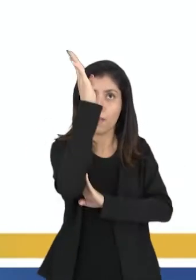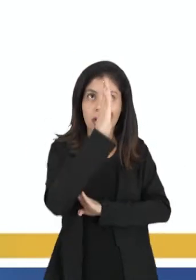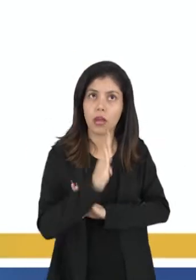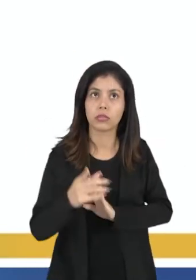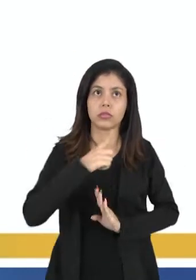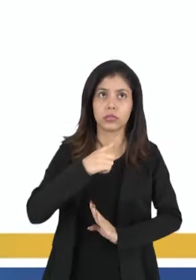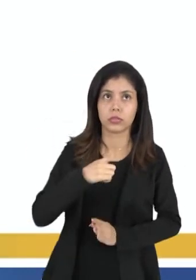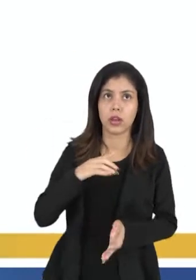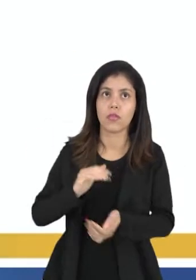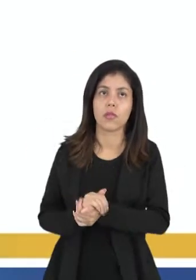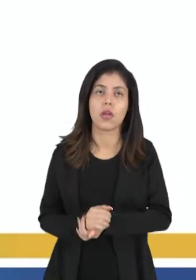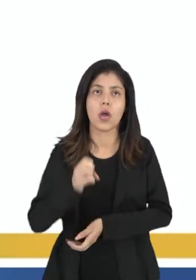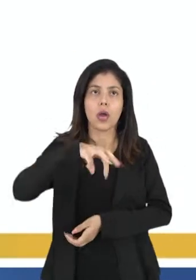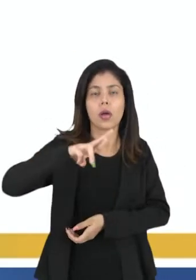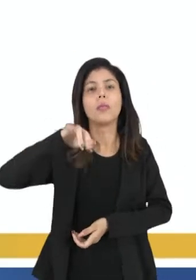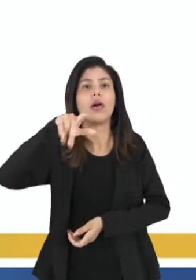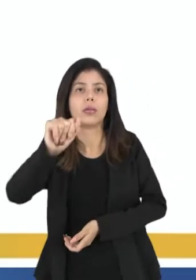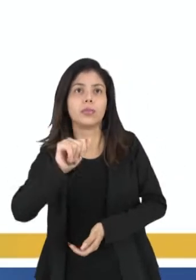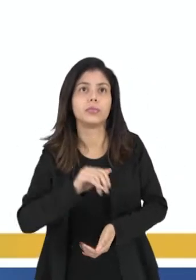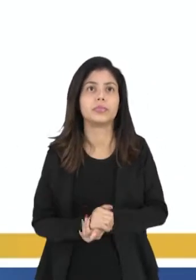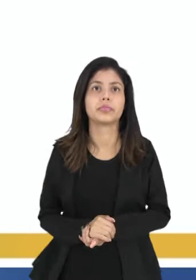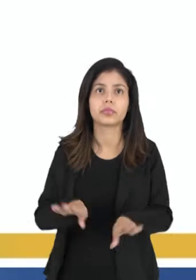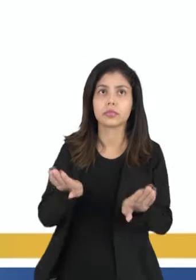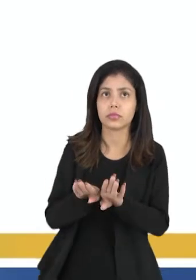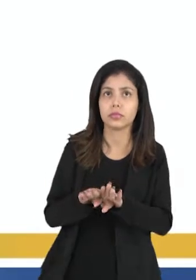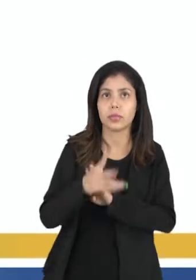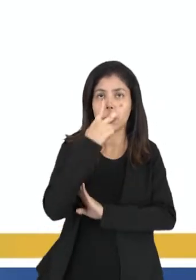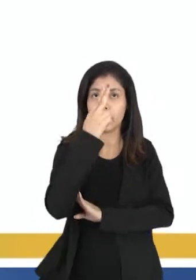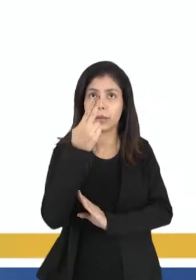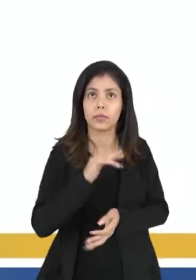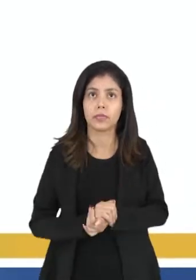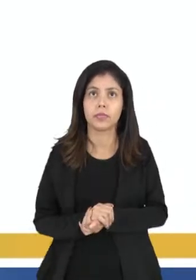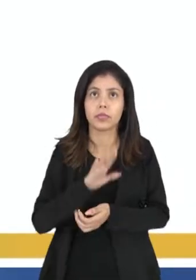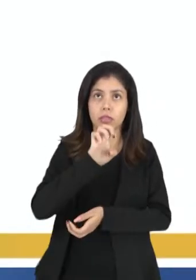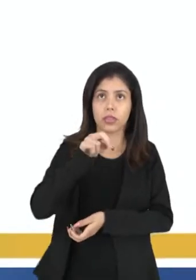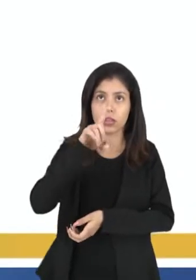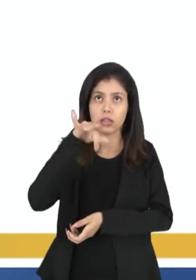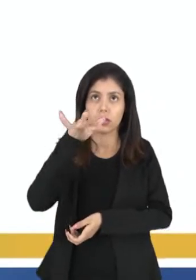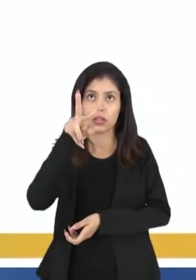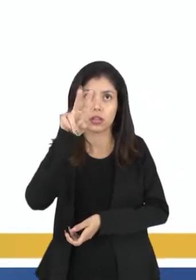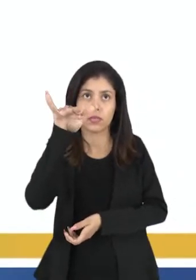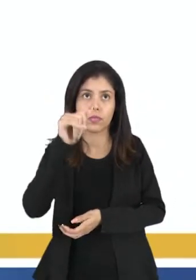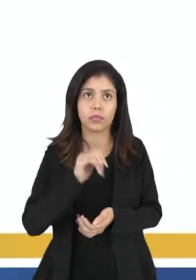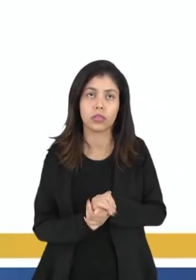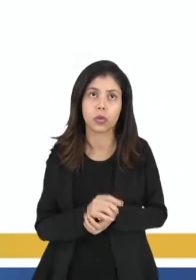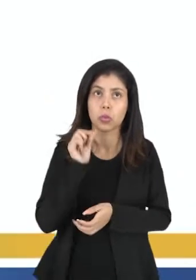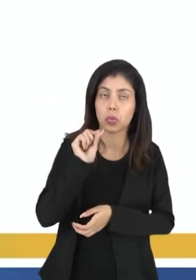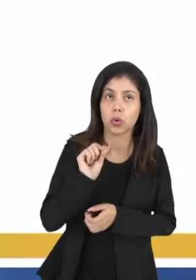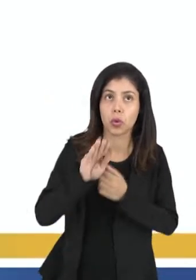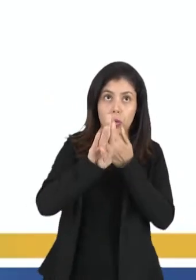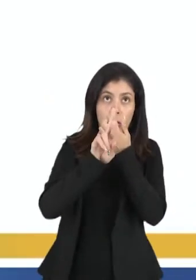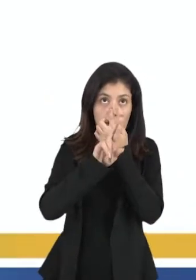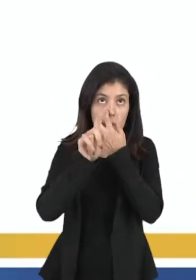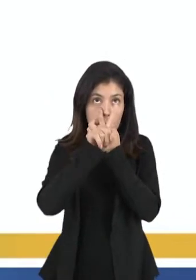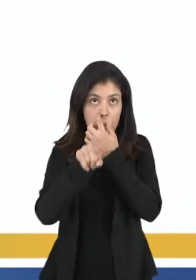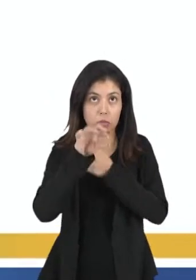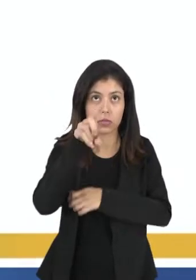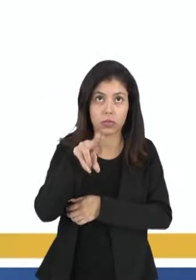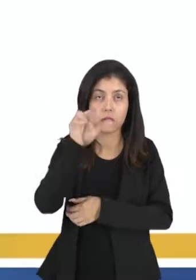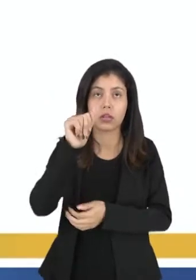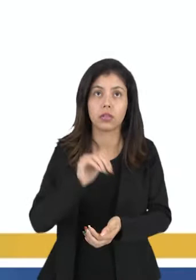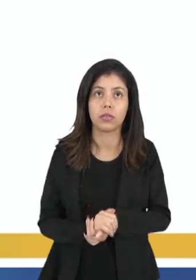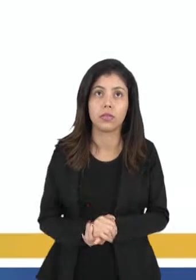morais que as pessoas dizem provar, pareceria mais com a Escandinávia do que com o bruso danga,